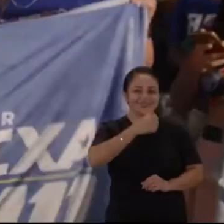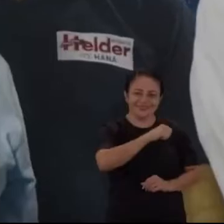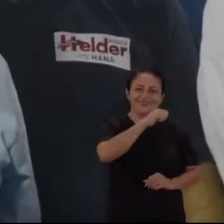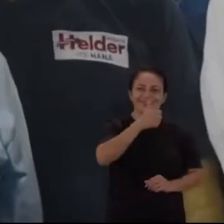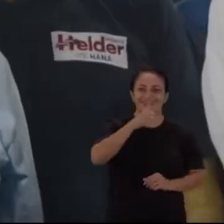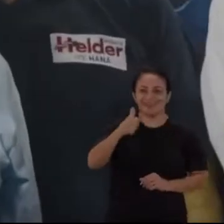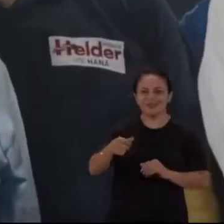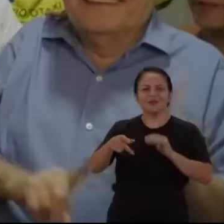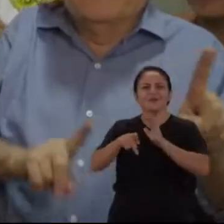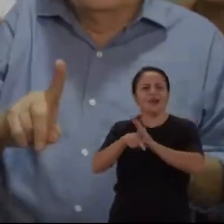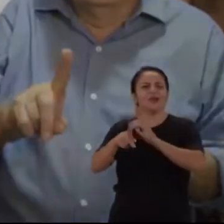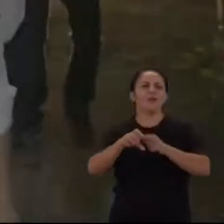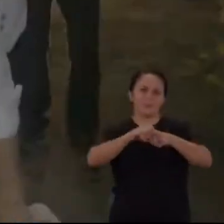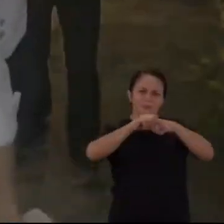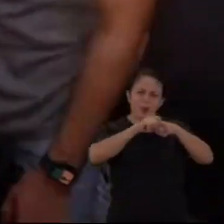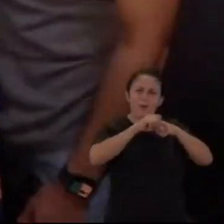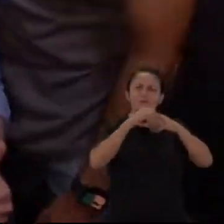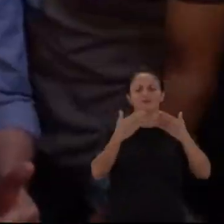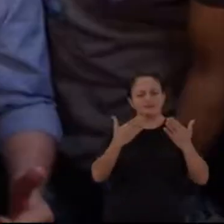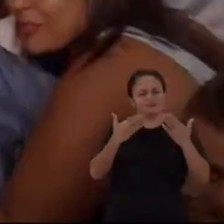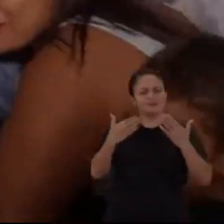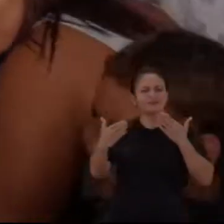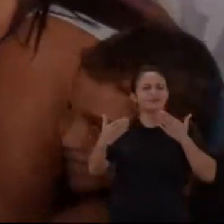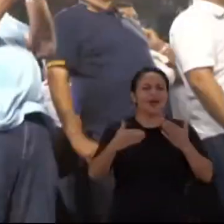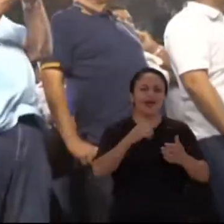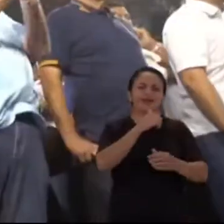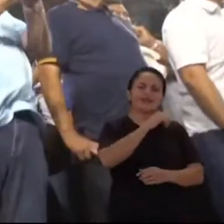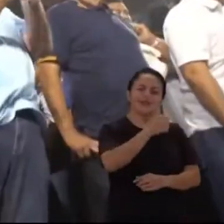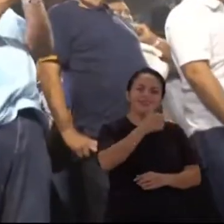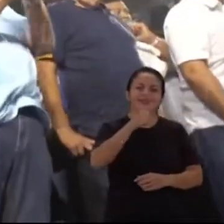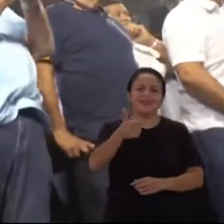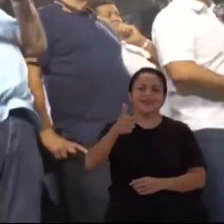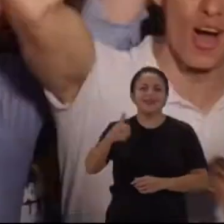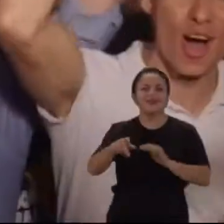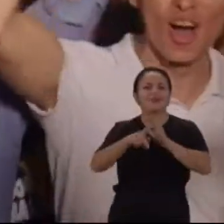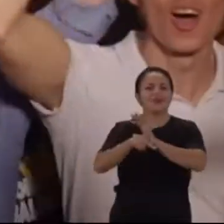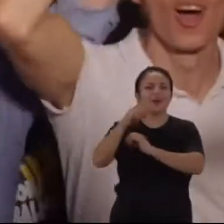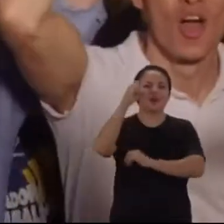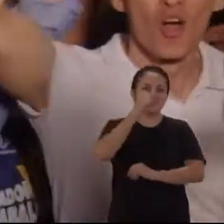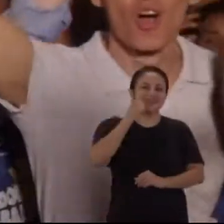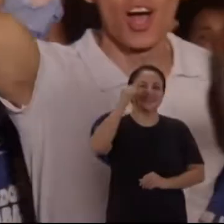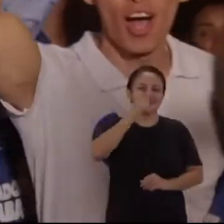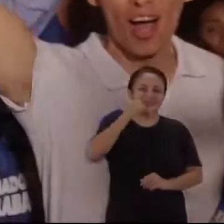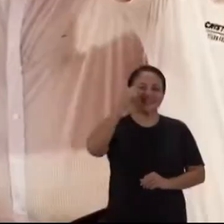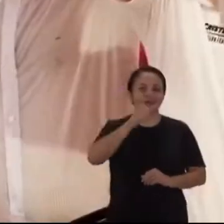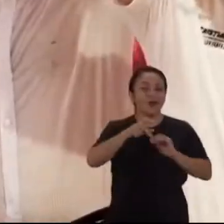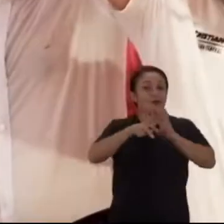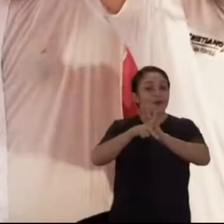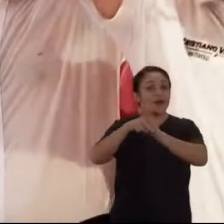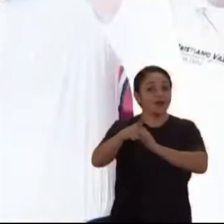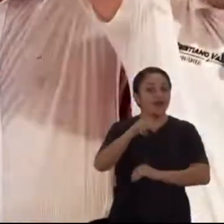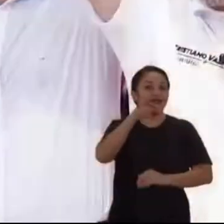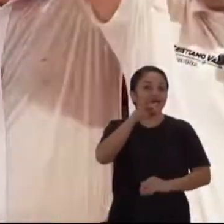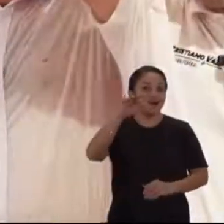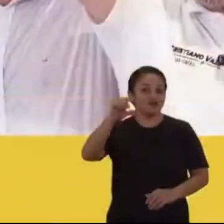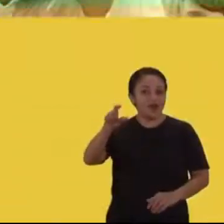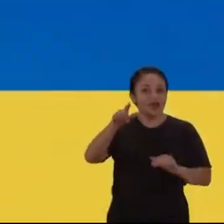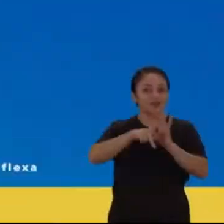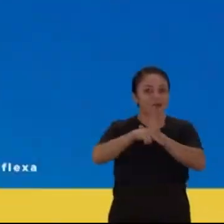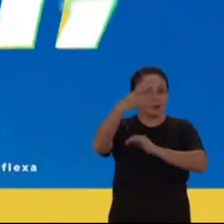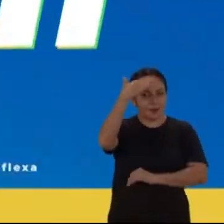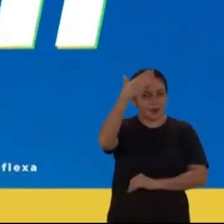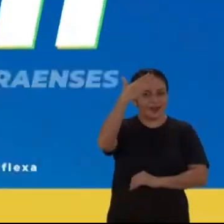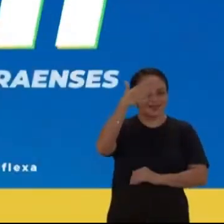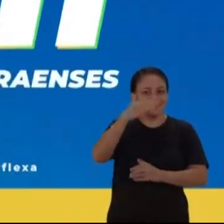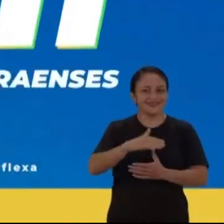flecha. 111 é flecha, senadora é flecha. 111 Helder é flecha,